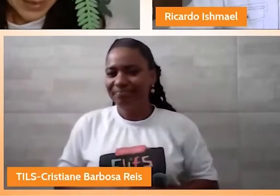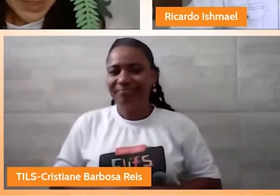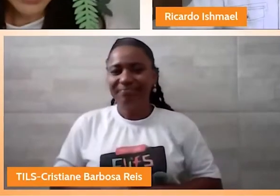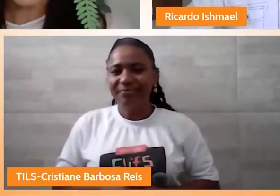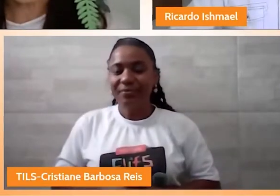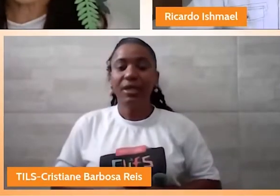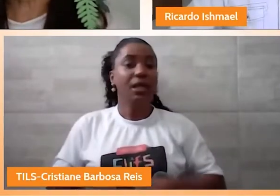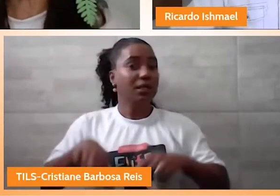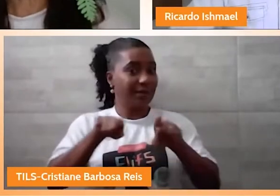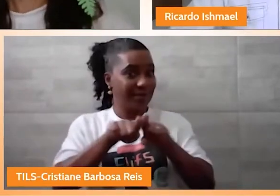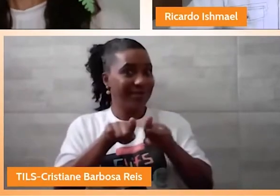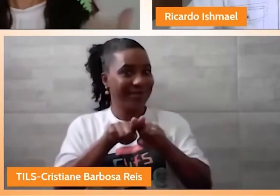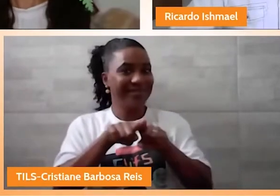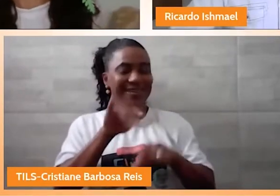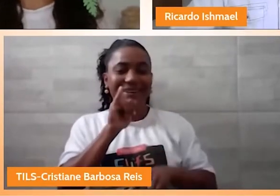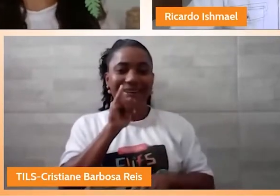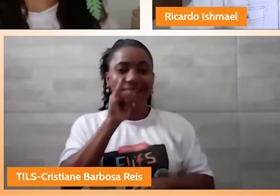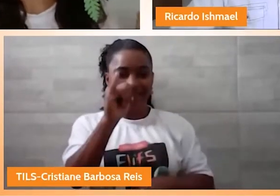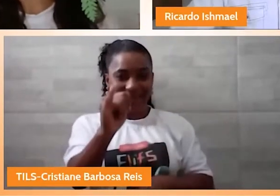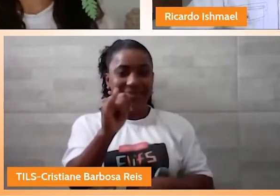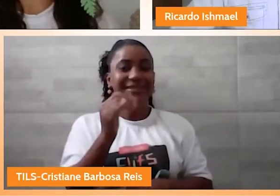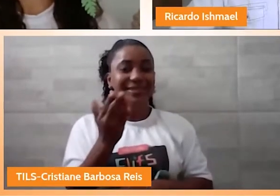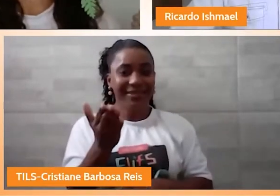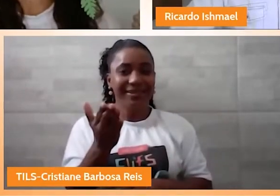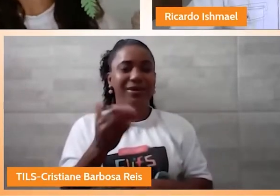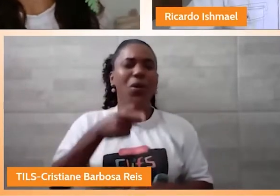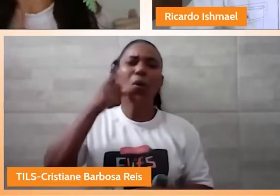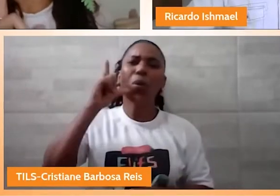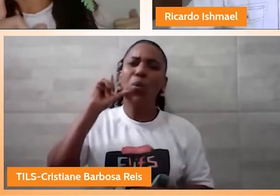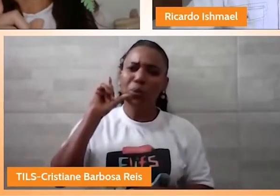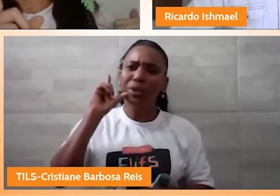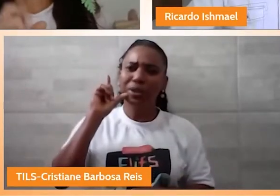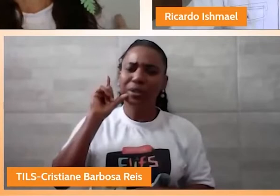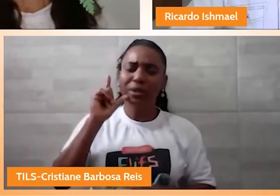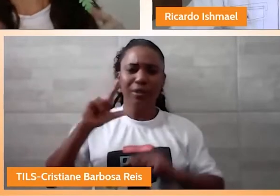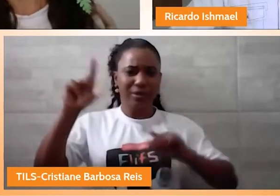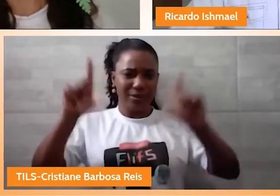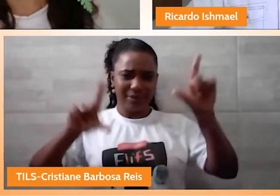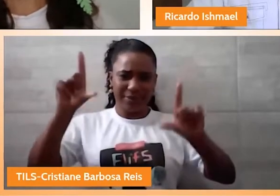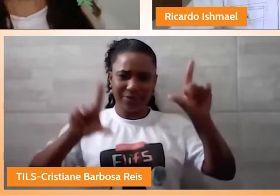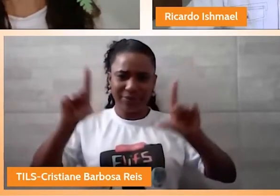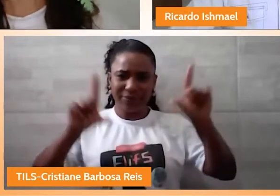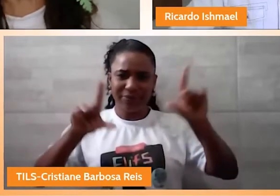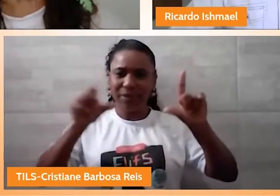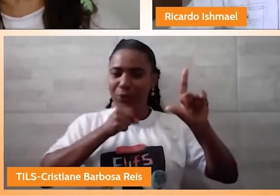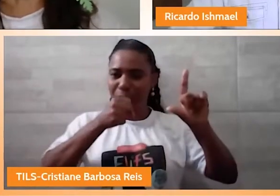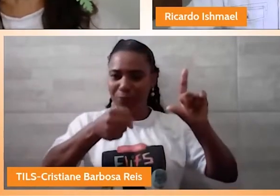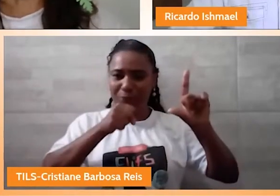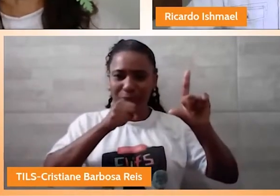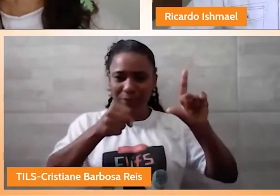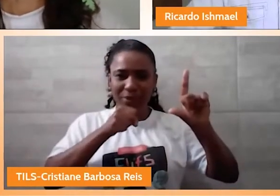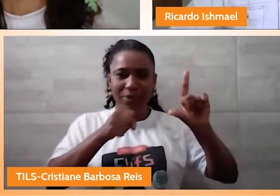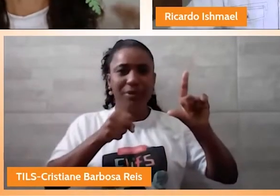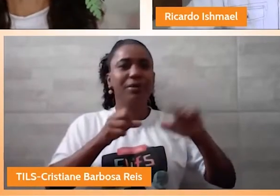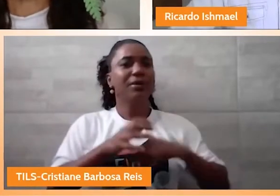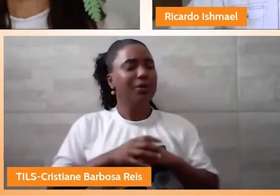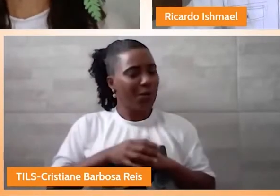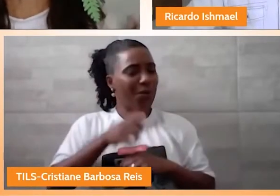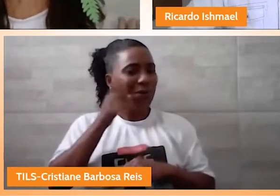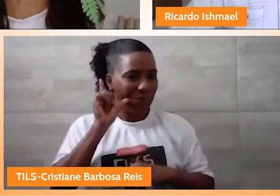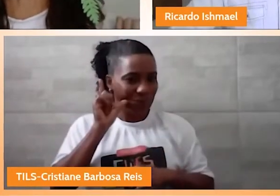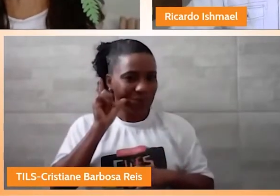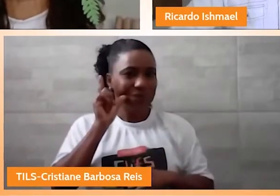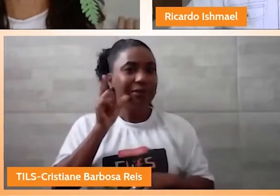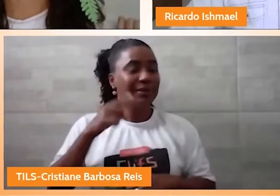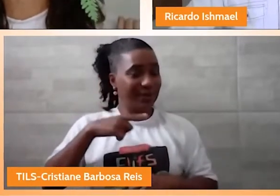Quero falar para você o seguinte. Na reportagem de ontem do BATV, eu observei que você já participou das